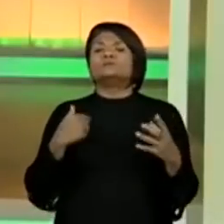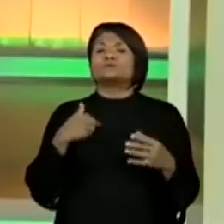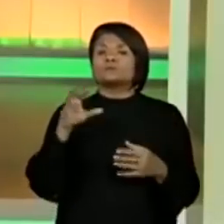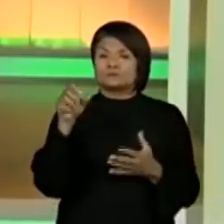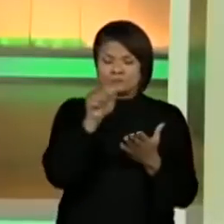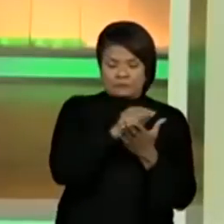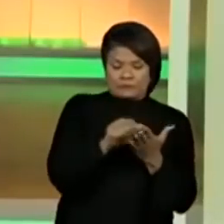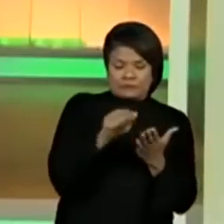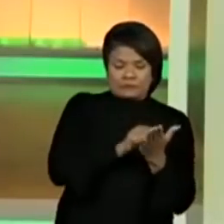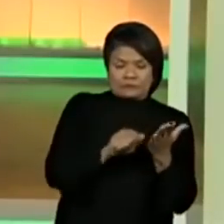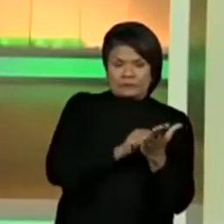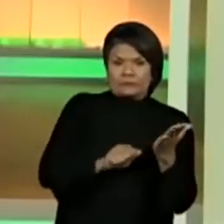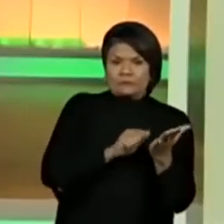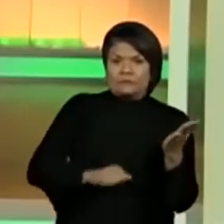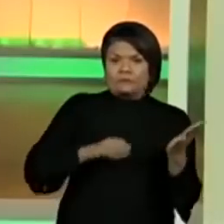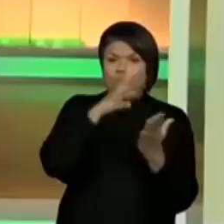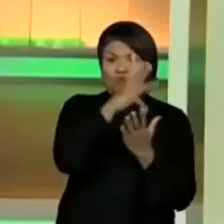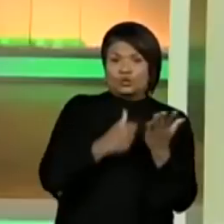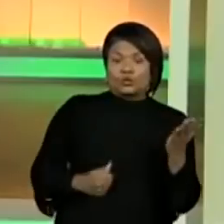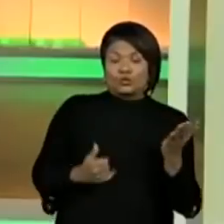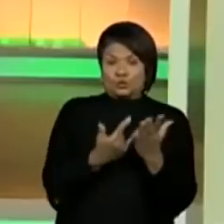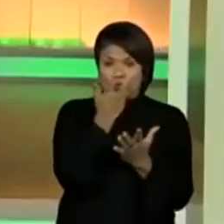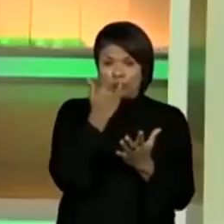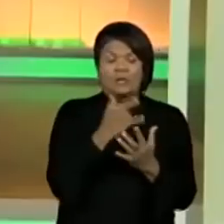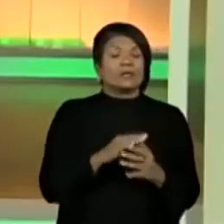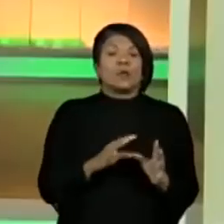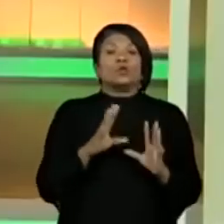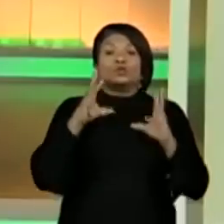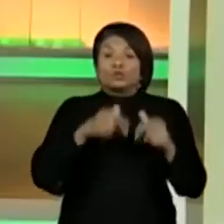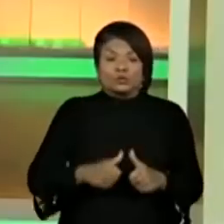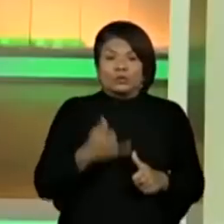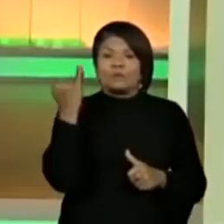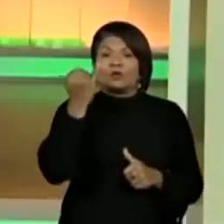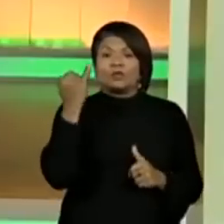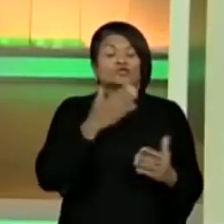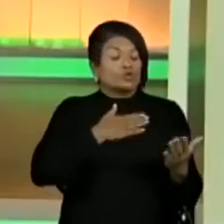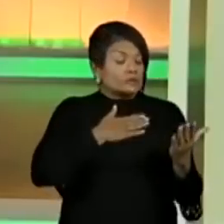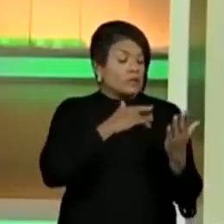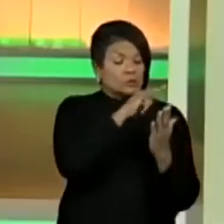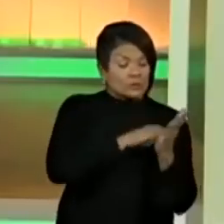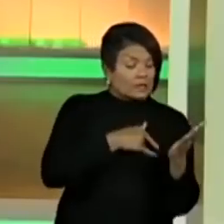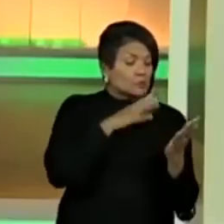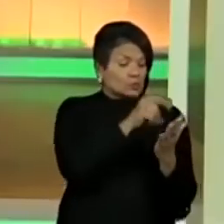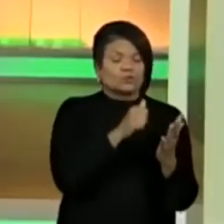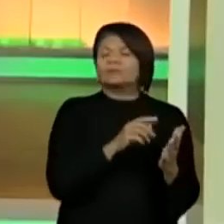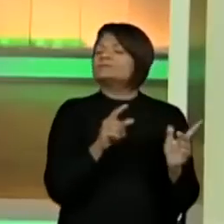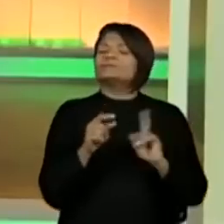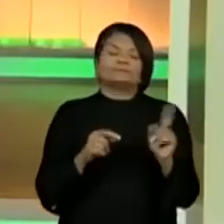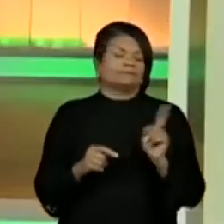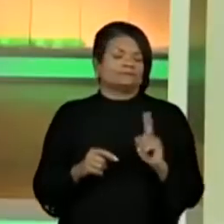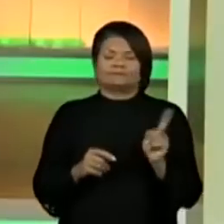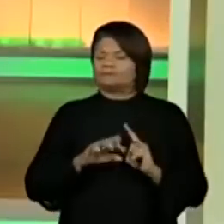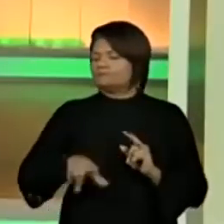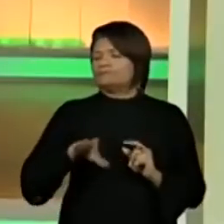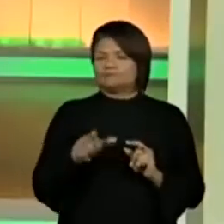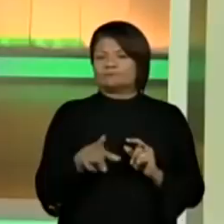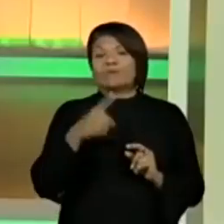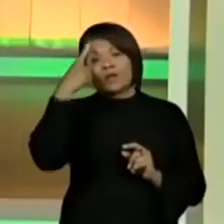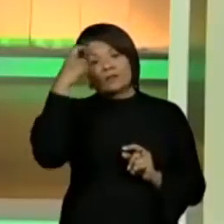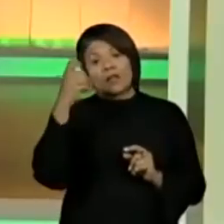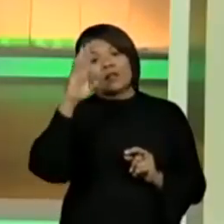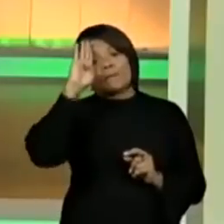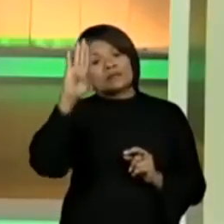marca-texto e sai marcando tudo. Não. Tudo é importante no texto, professora. Eu gostei do texto. Não é assim. São as ideias